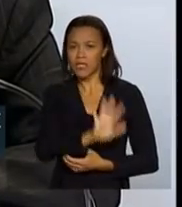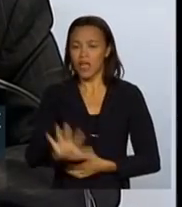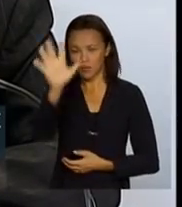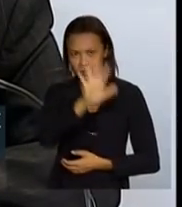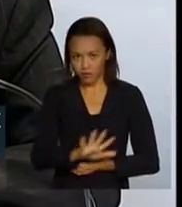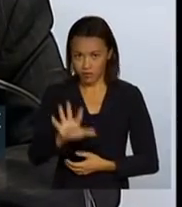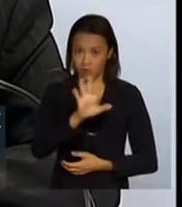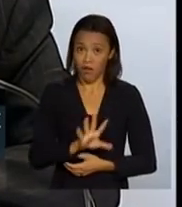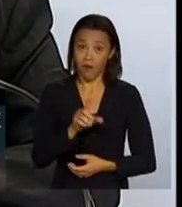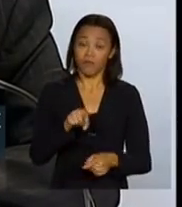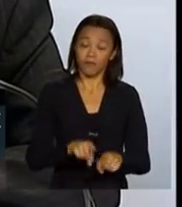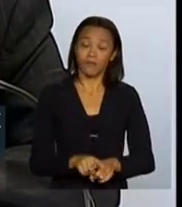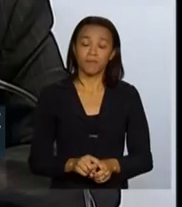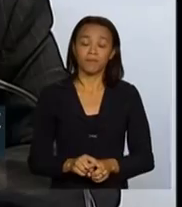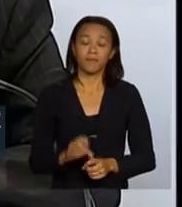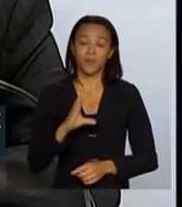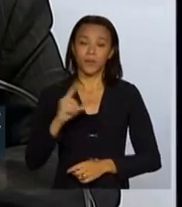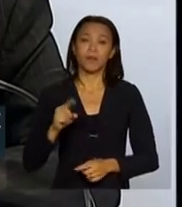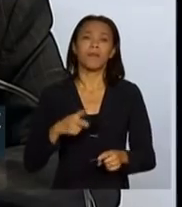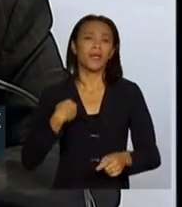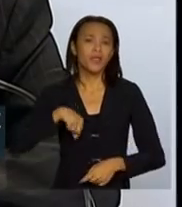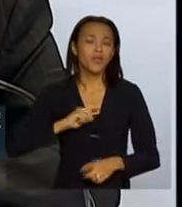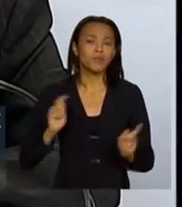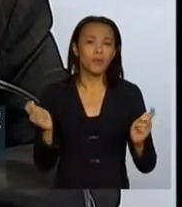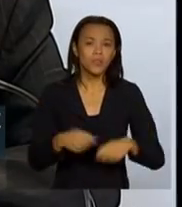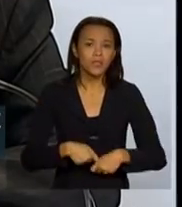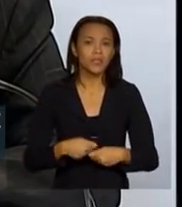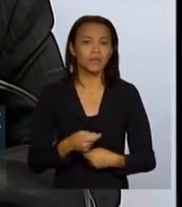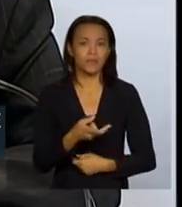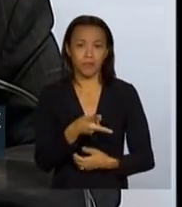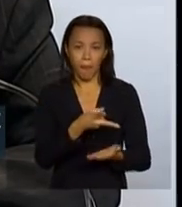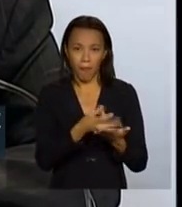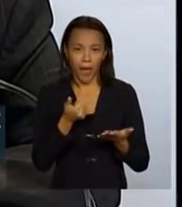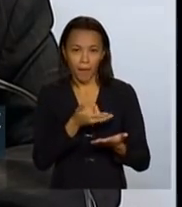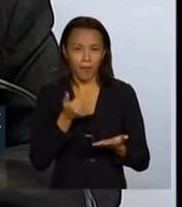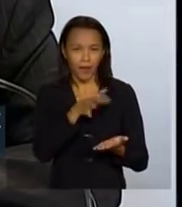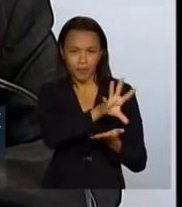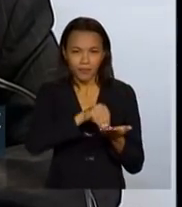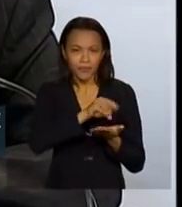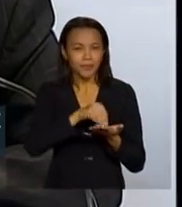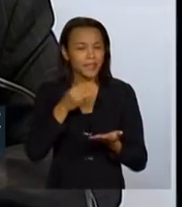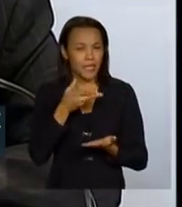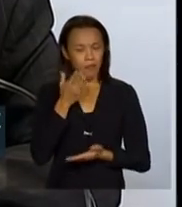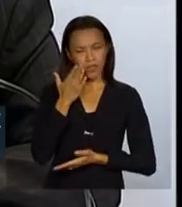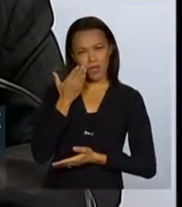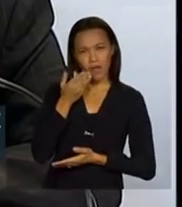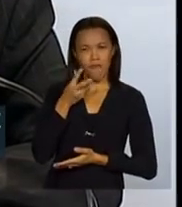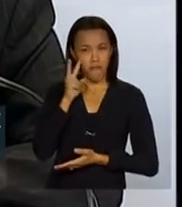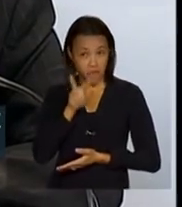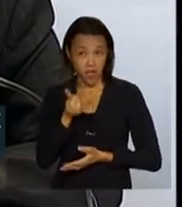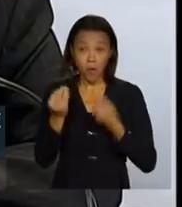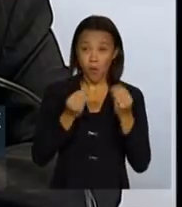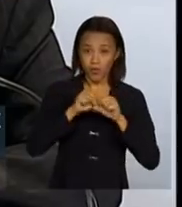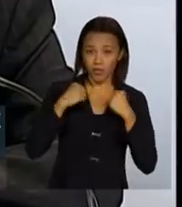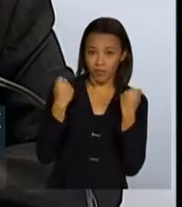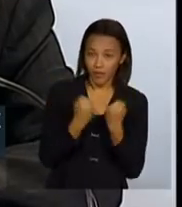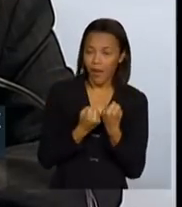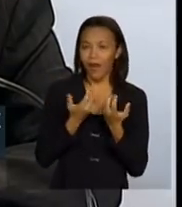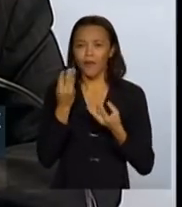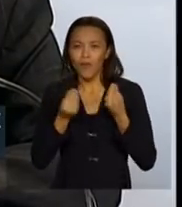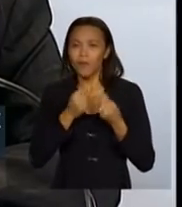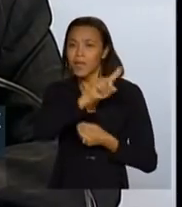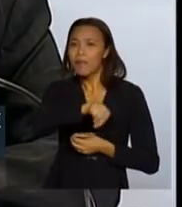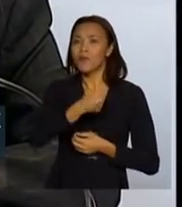de crise do Ministério da Saúde, para que a gente possa também ter dele uma apreciação desse trabalho, e, obviamente,